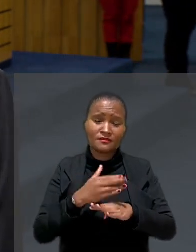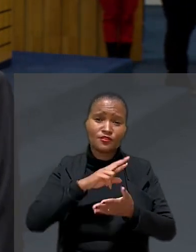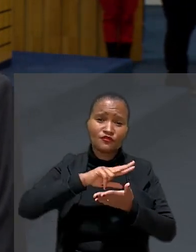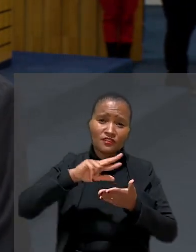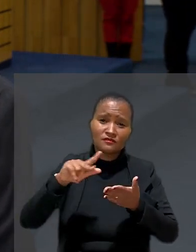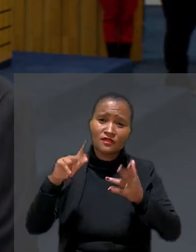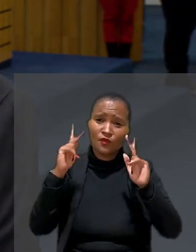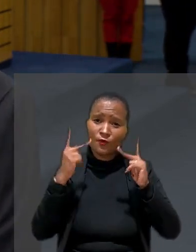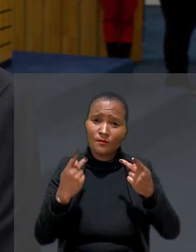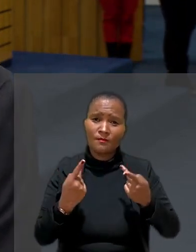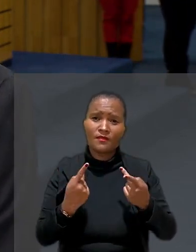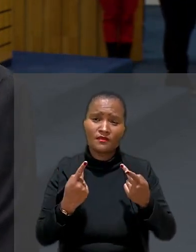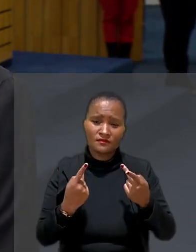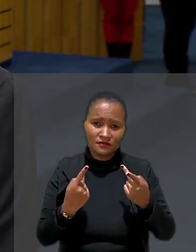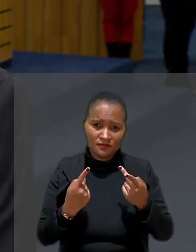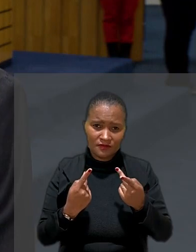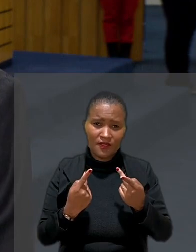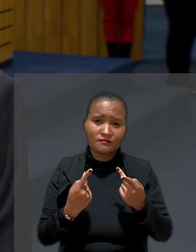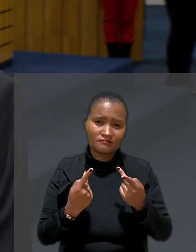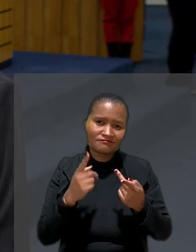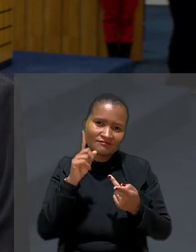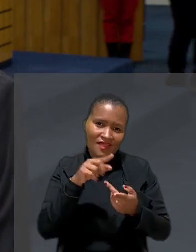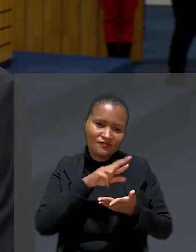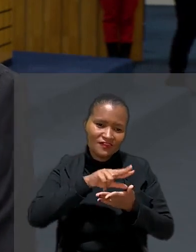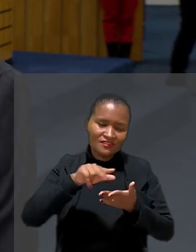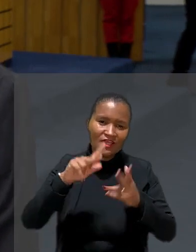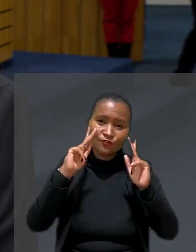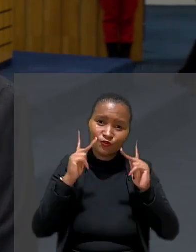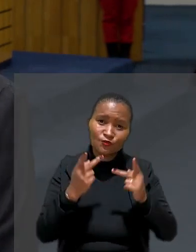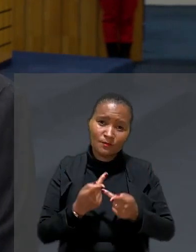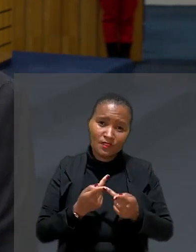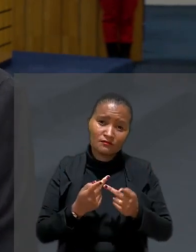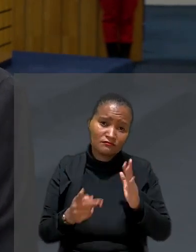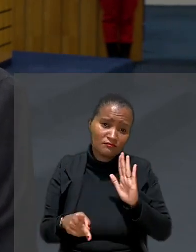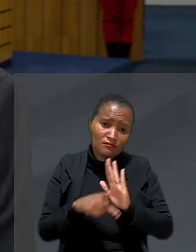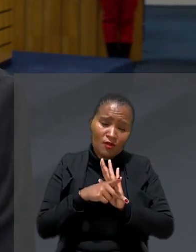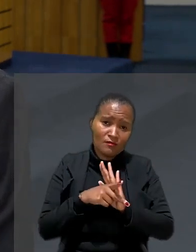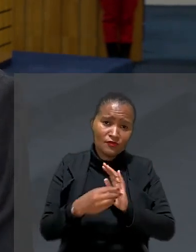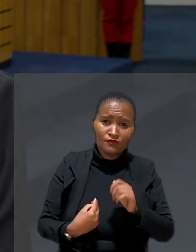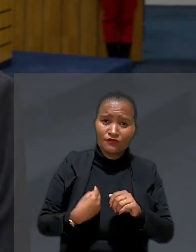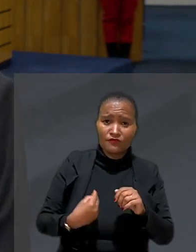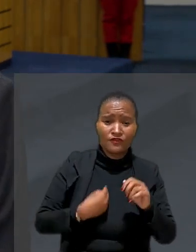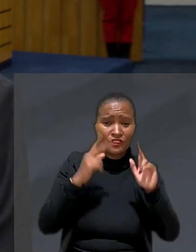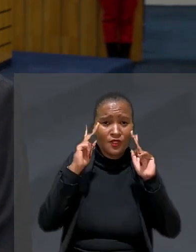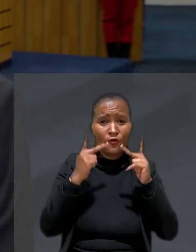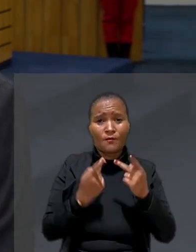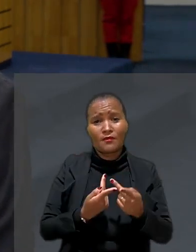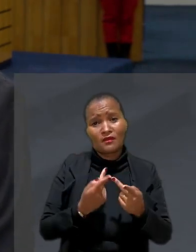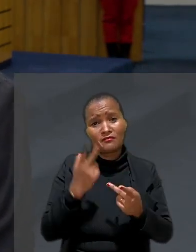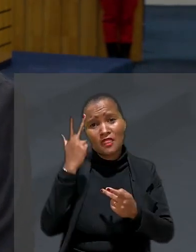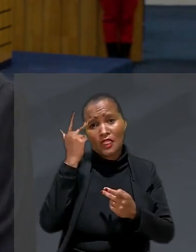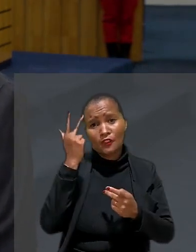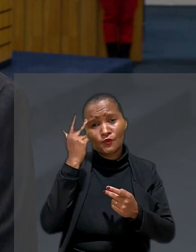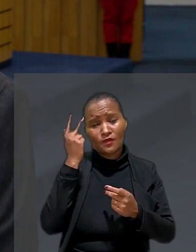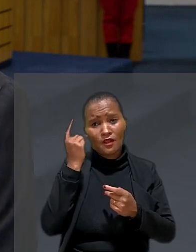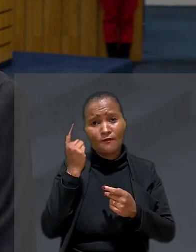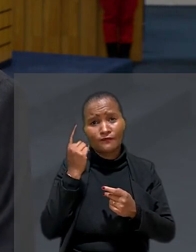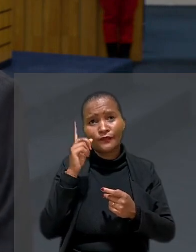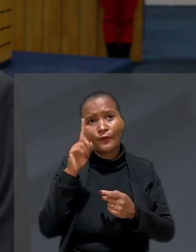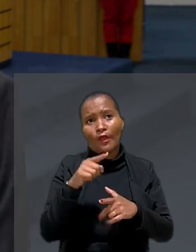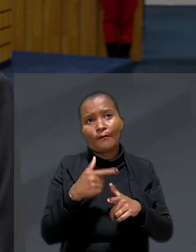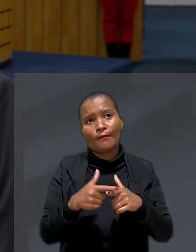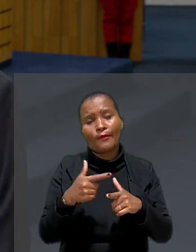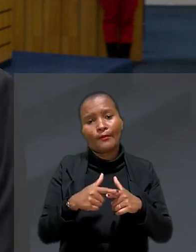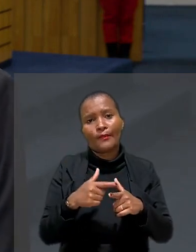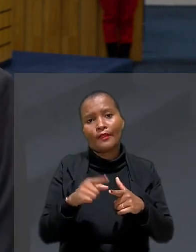elemento de diversidade humana, faz parte da própria vida humana como uma situação natural. Não é uma anomalia, não é um defeito, é uma